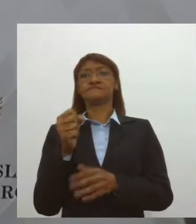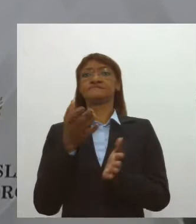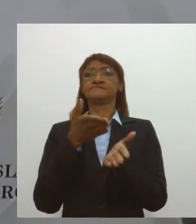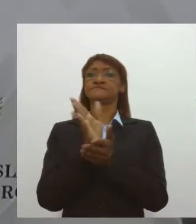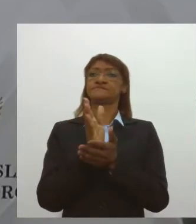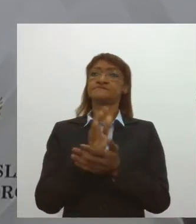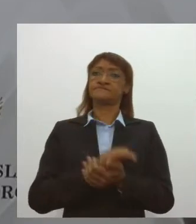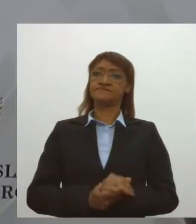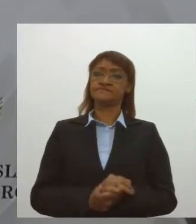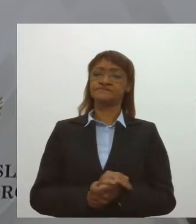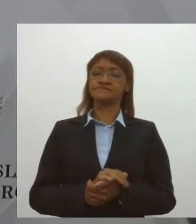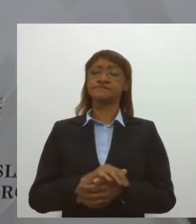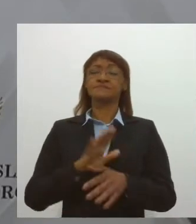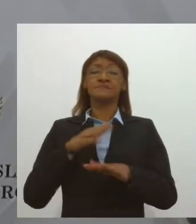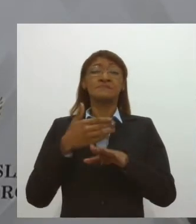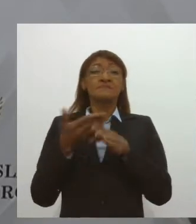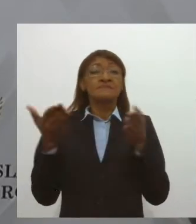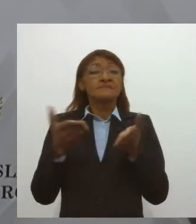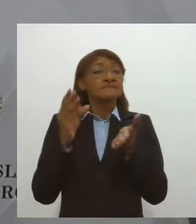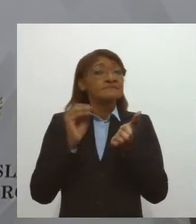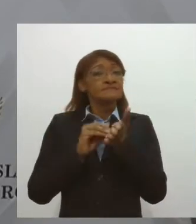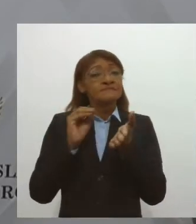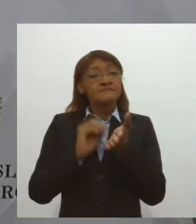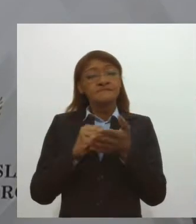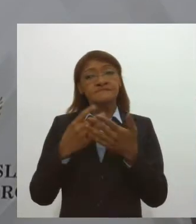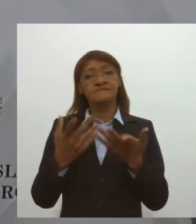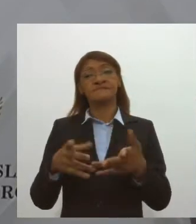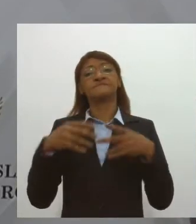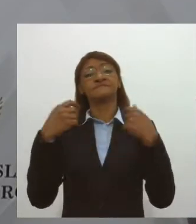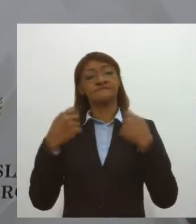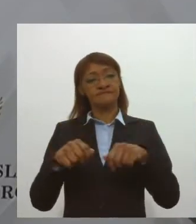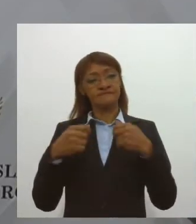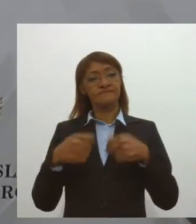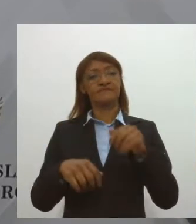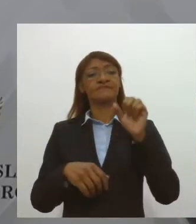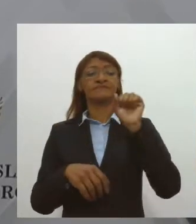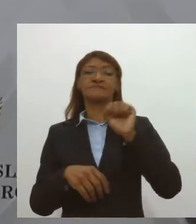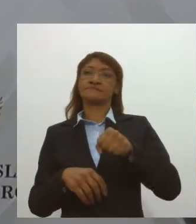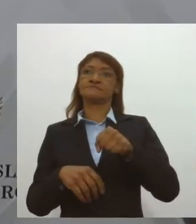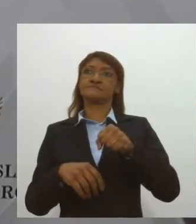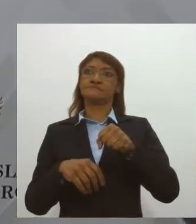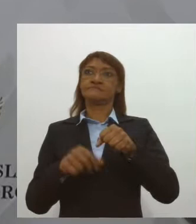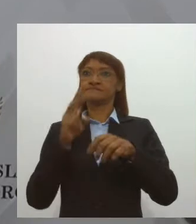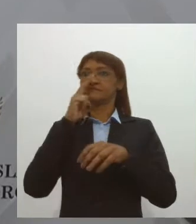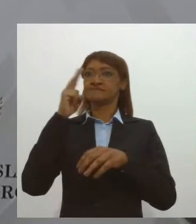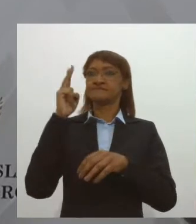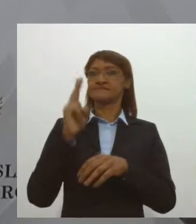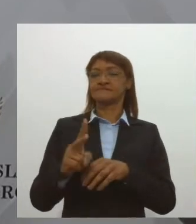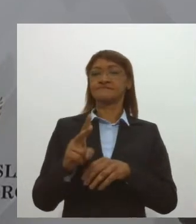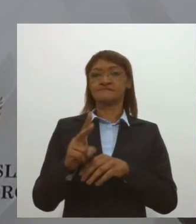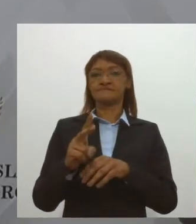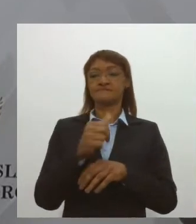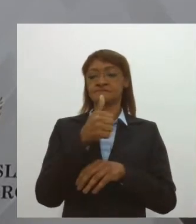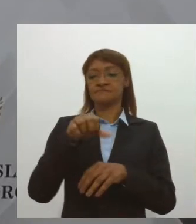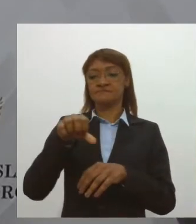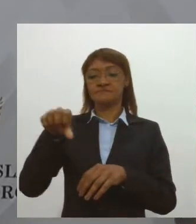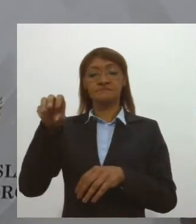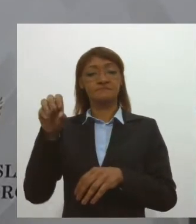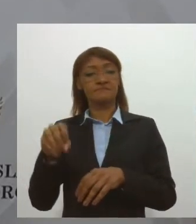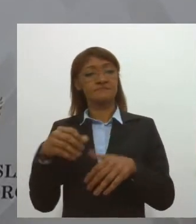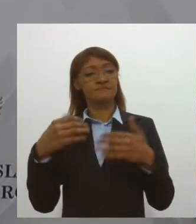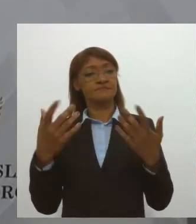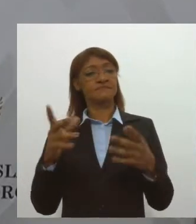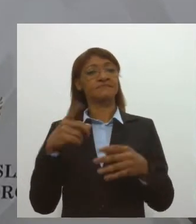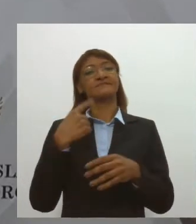Então ainda é muito pouco. A gente precisa realmente, e um incremento muito maior a partir da década de 90, então a gente